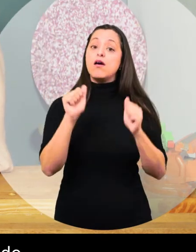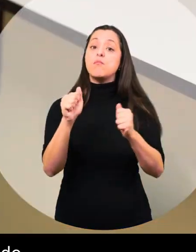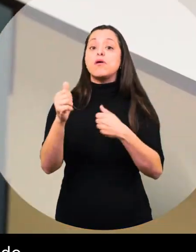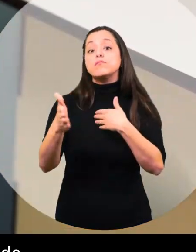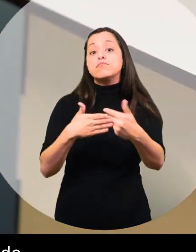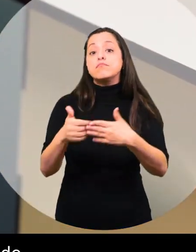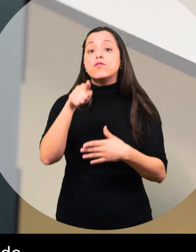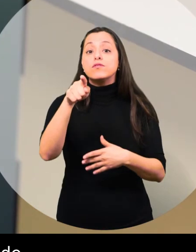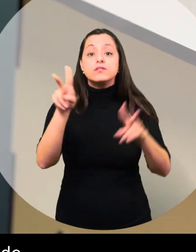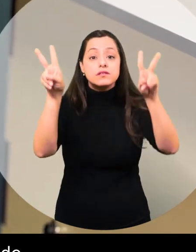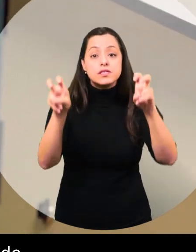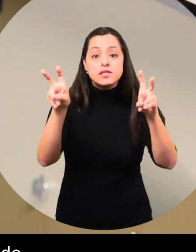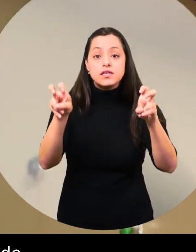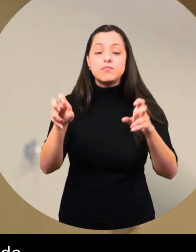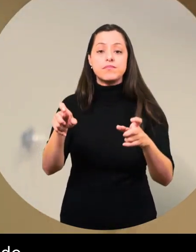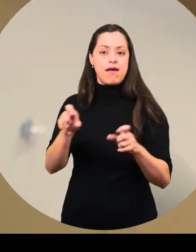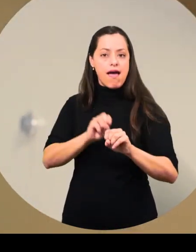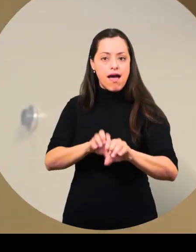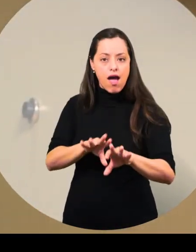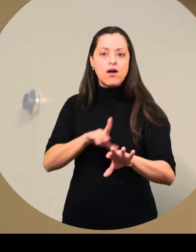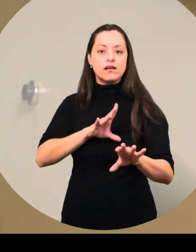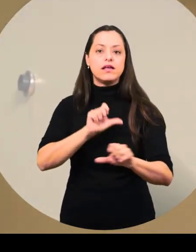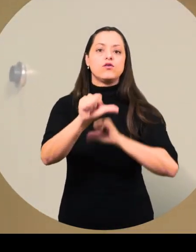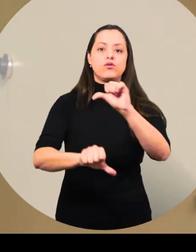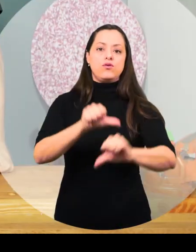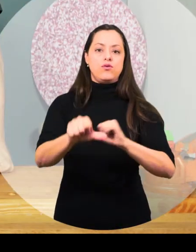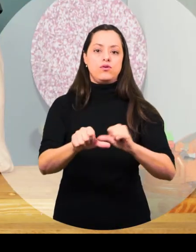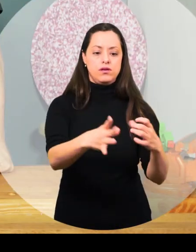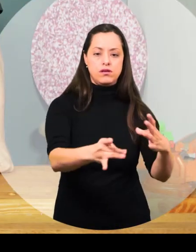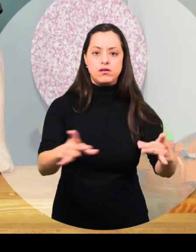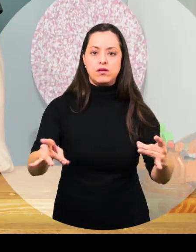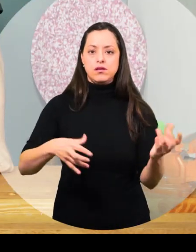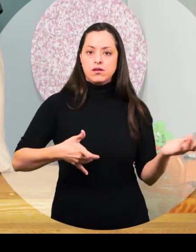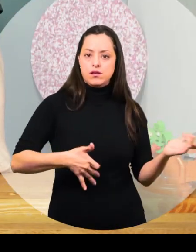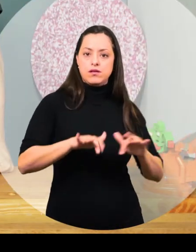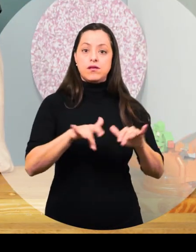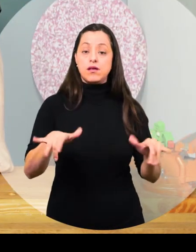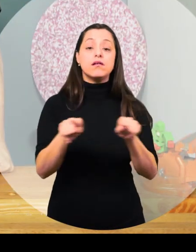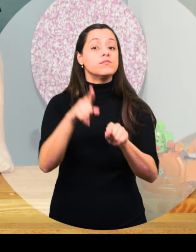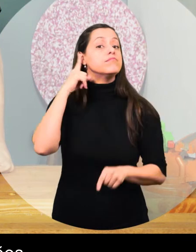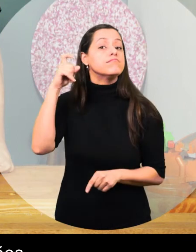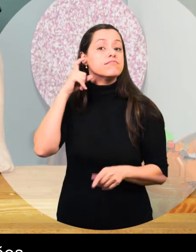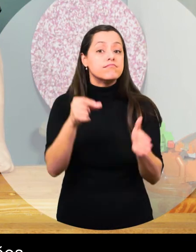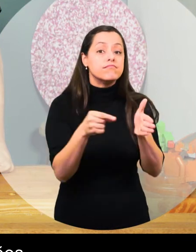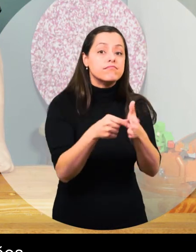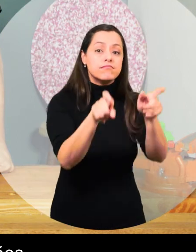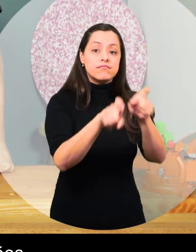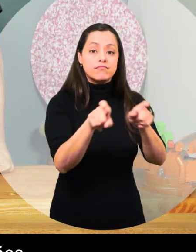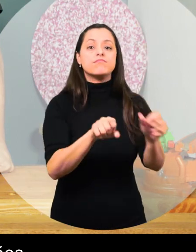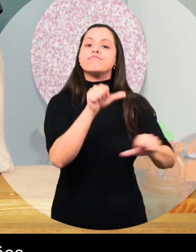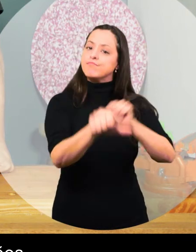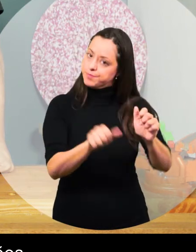podem ser customizados conforme o conteúdo que você trabalhar em sala de aula. Então você pode trocar tanto os instrumentos como o áudio